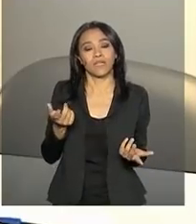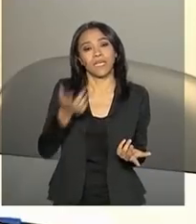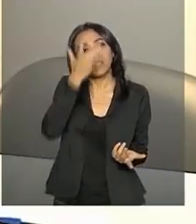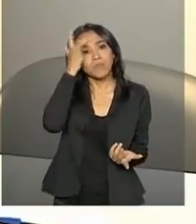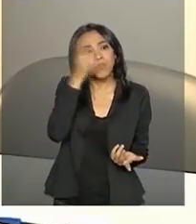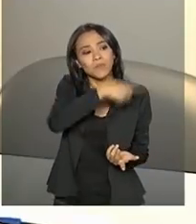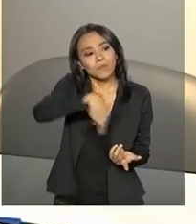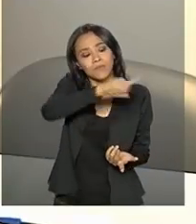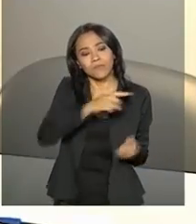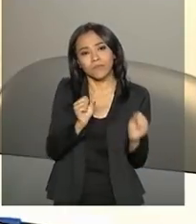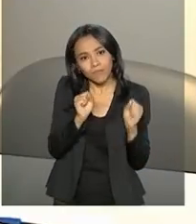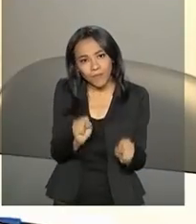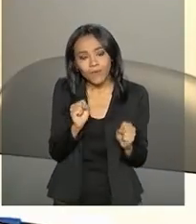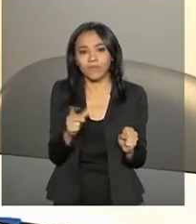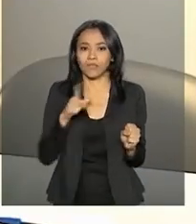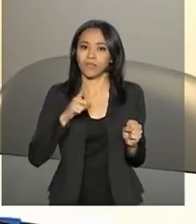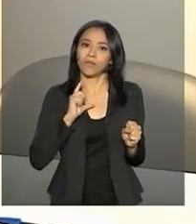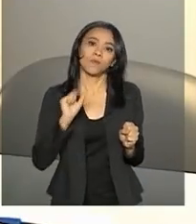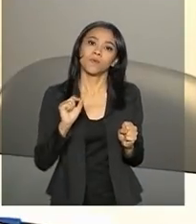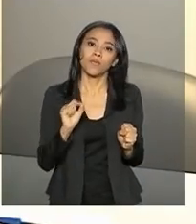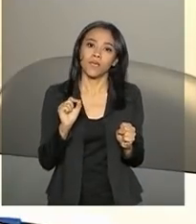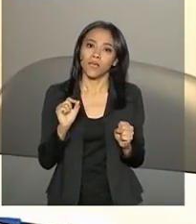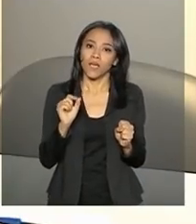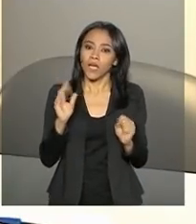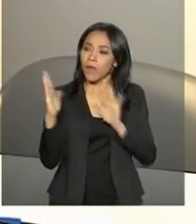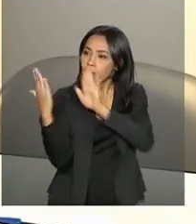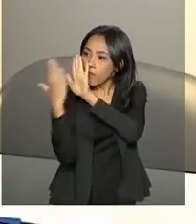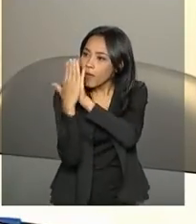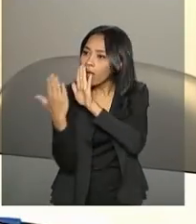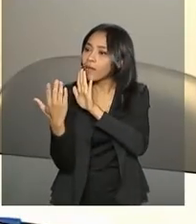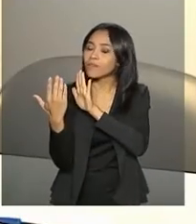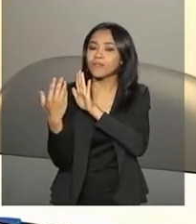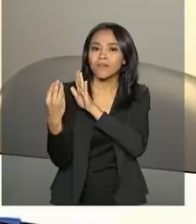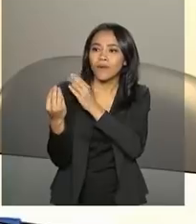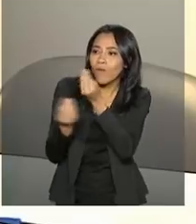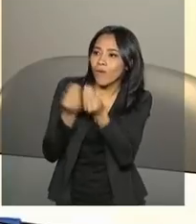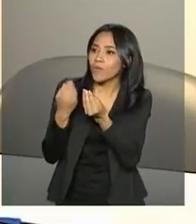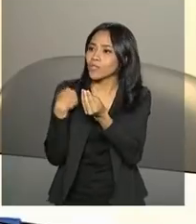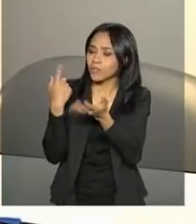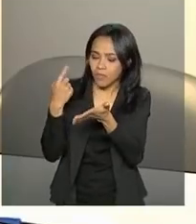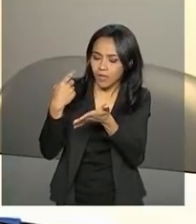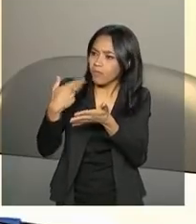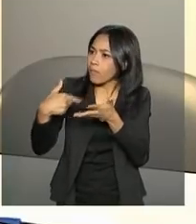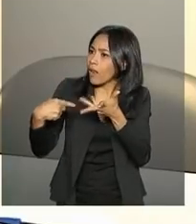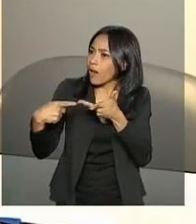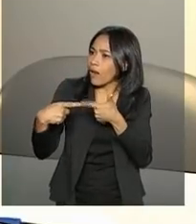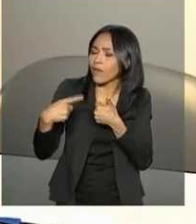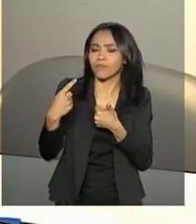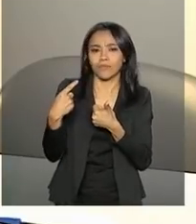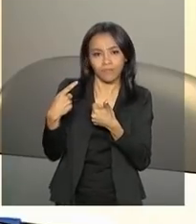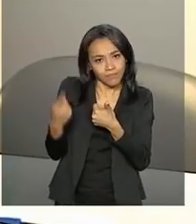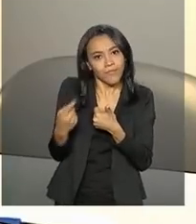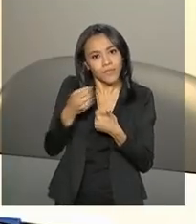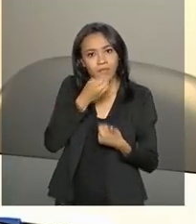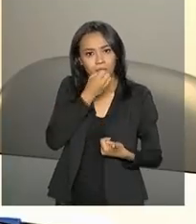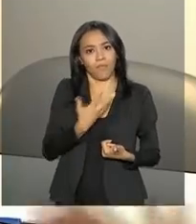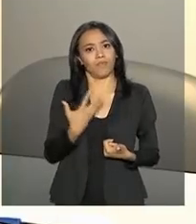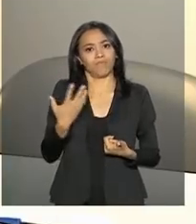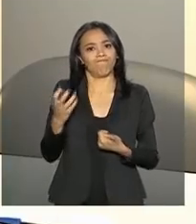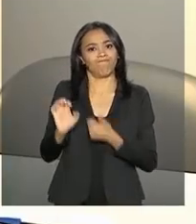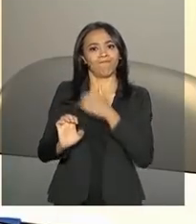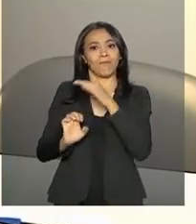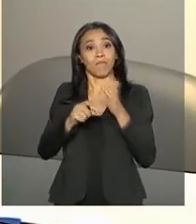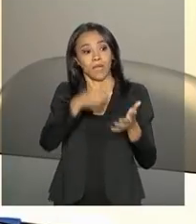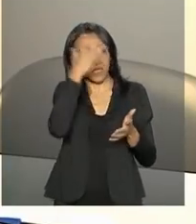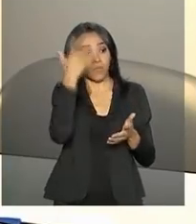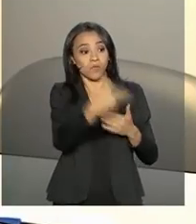ter o contato direto e pessoal com os serviços públicos. Eu acho que essa é a possibilidade, essa é nossa grande vocação, trazer